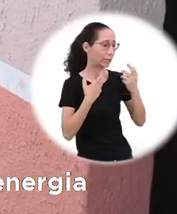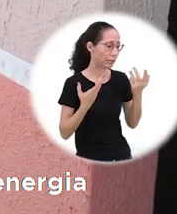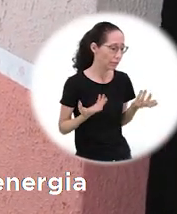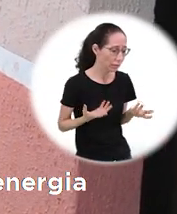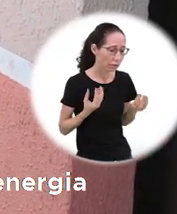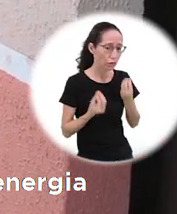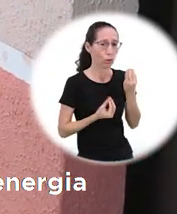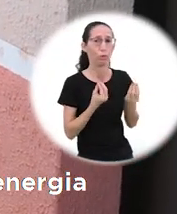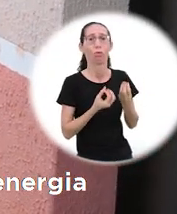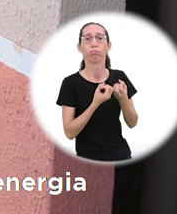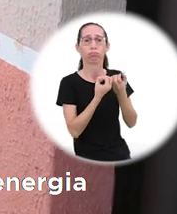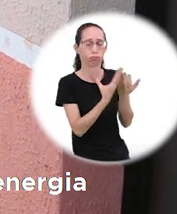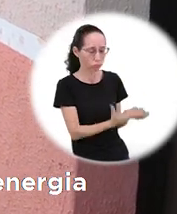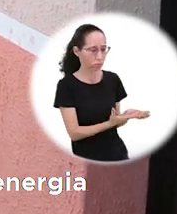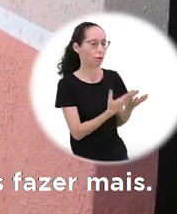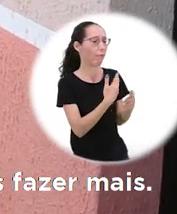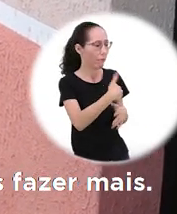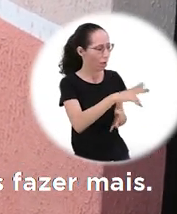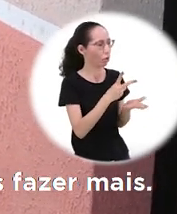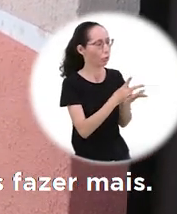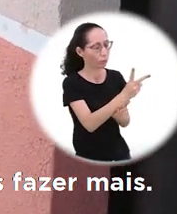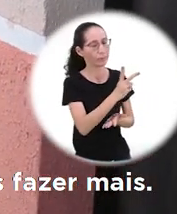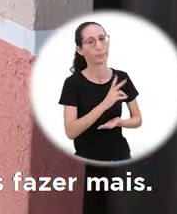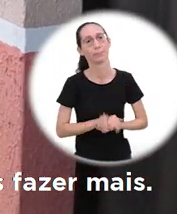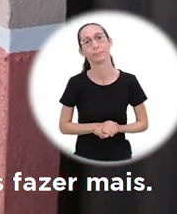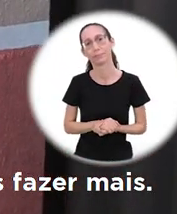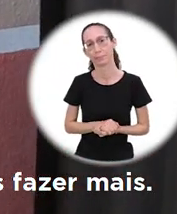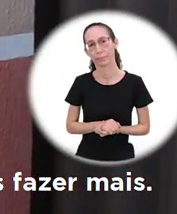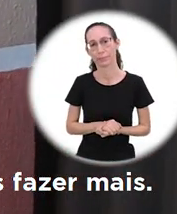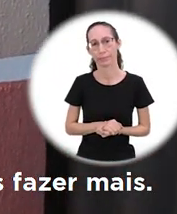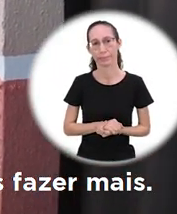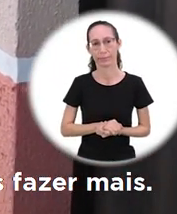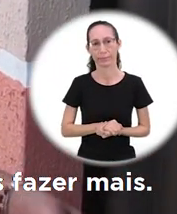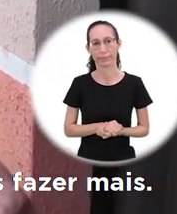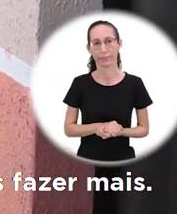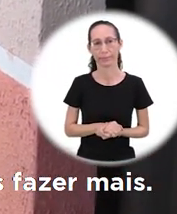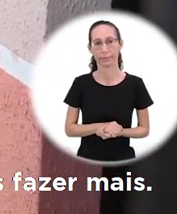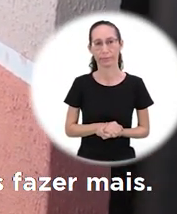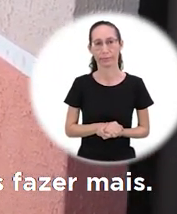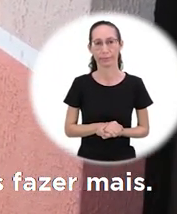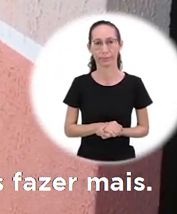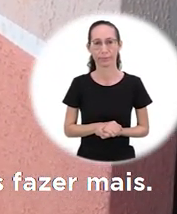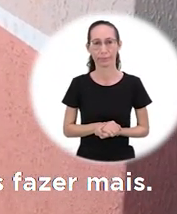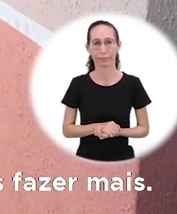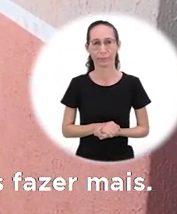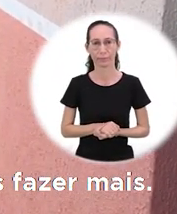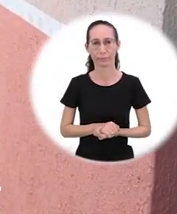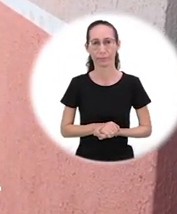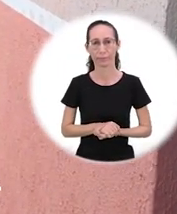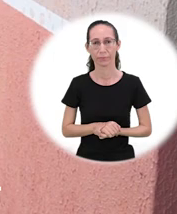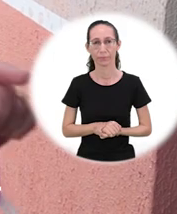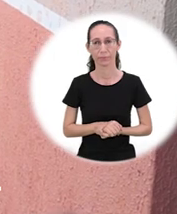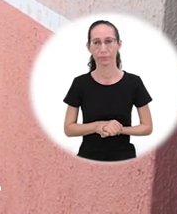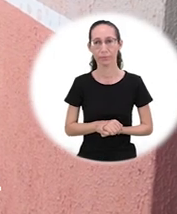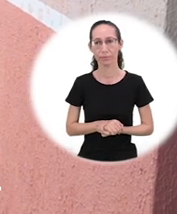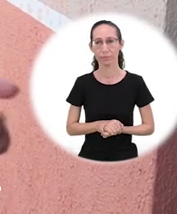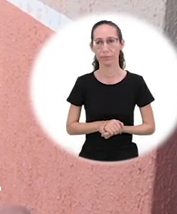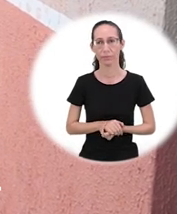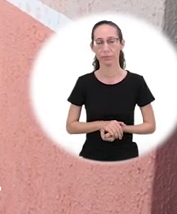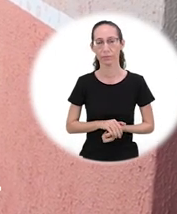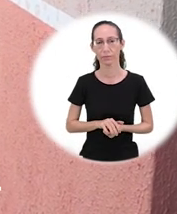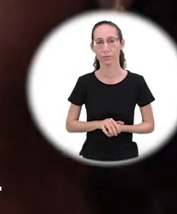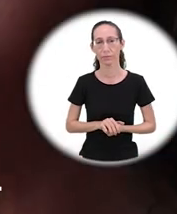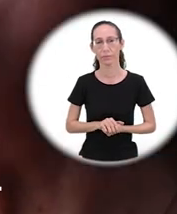energia, com mais vontade, com mais experiência, para que possamos fazer mais, recuperar,